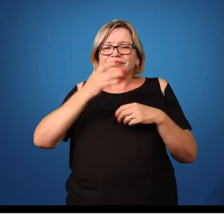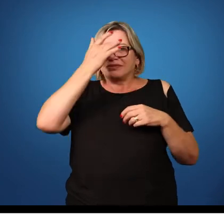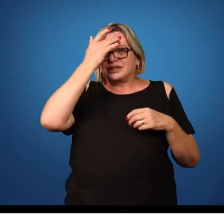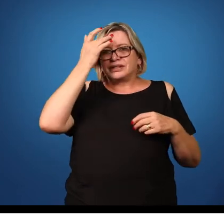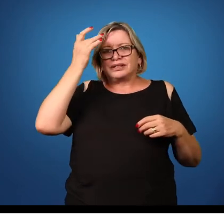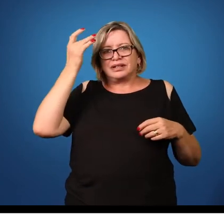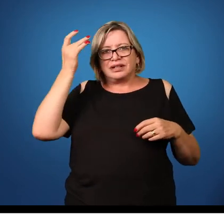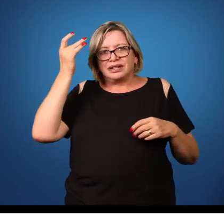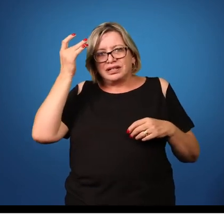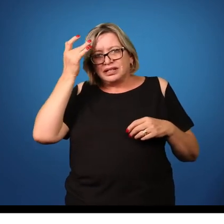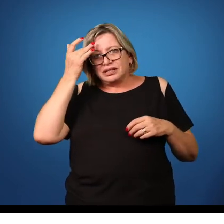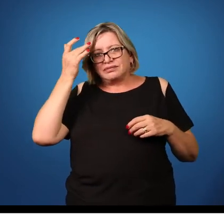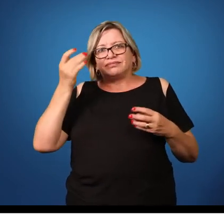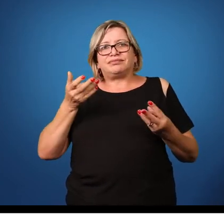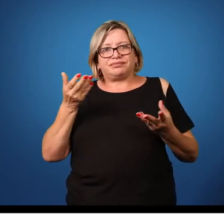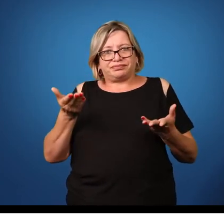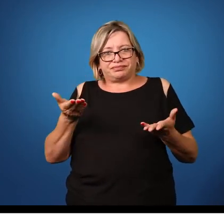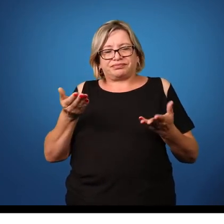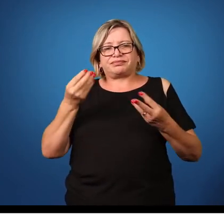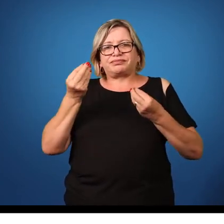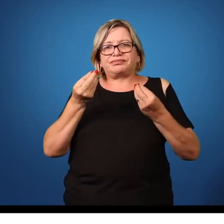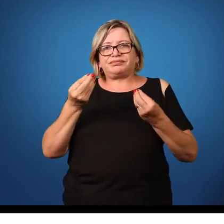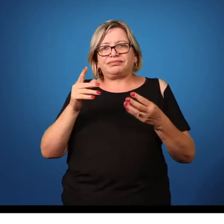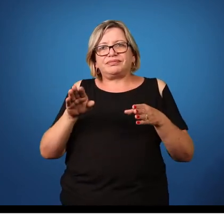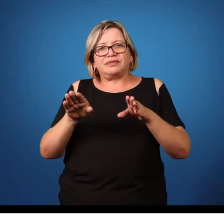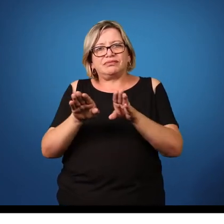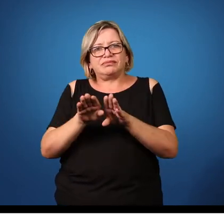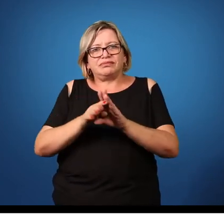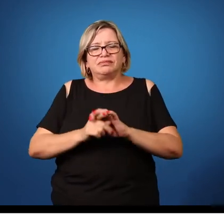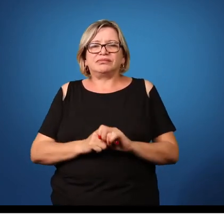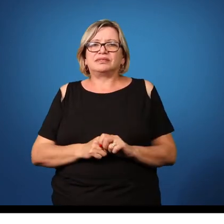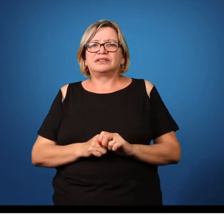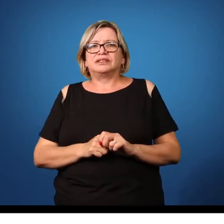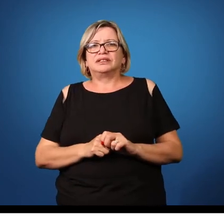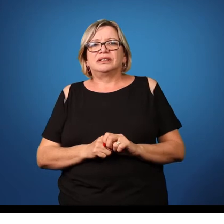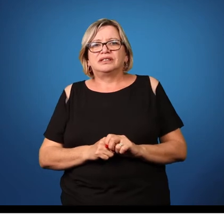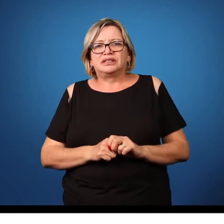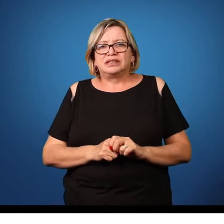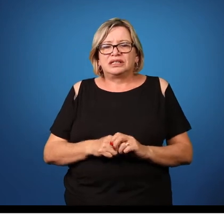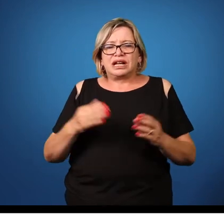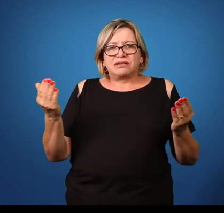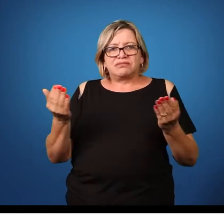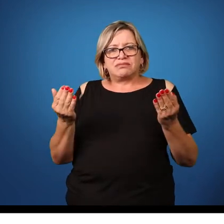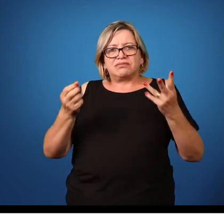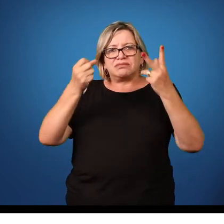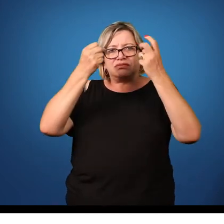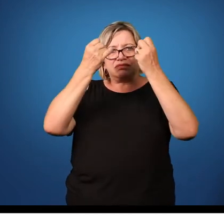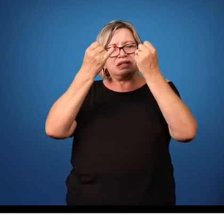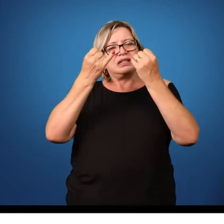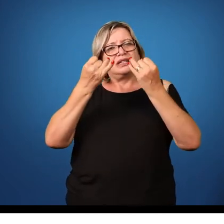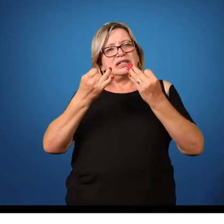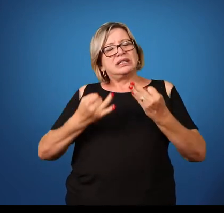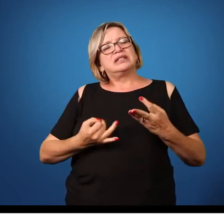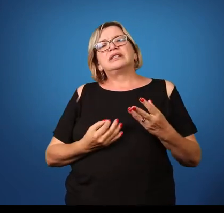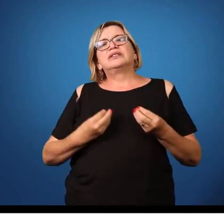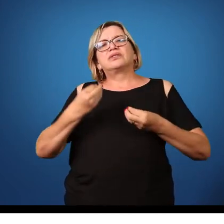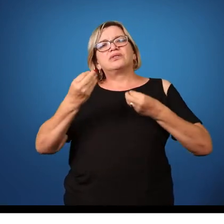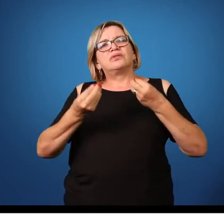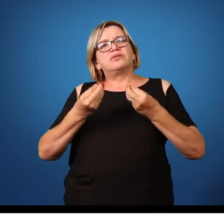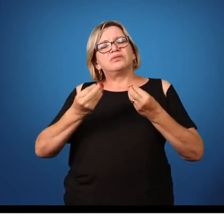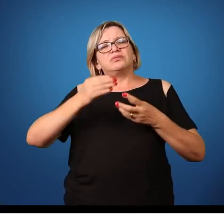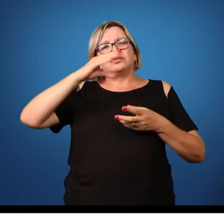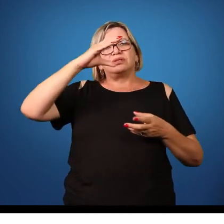determinadas injúrias à pessoa que se alimentou desse alimento. Já que estamos falando sobre a forma de